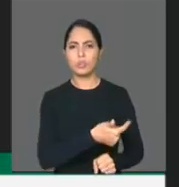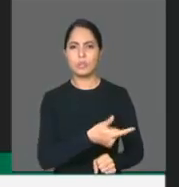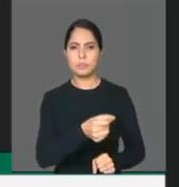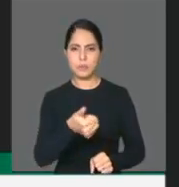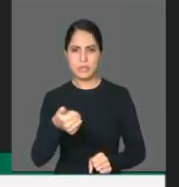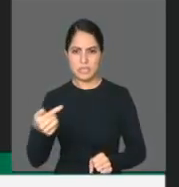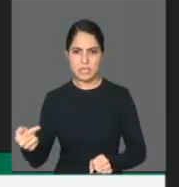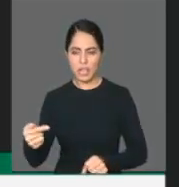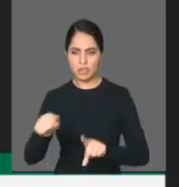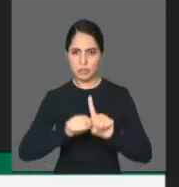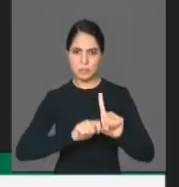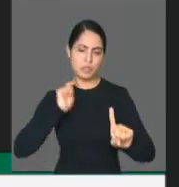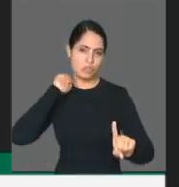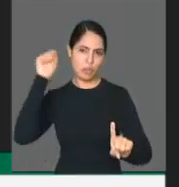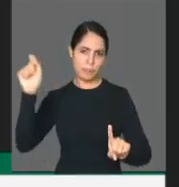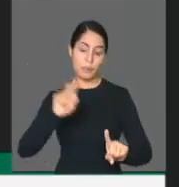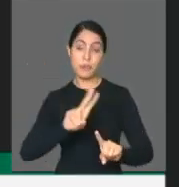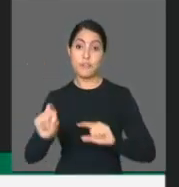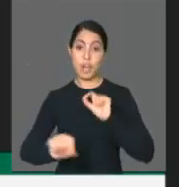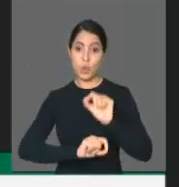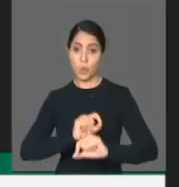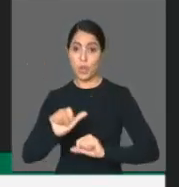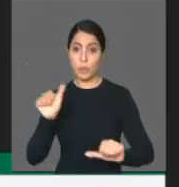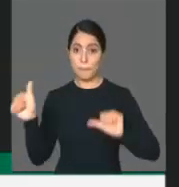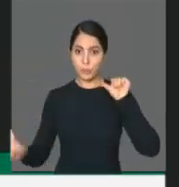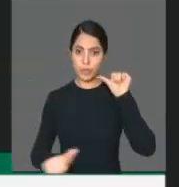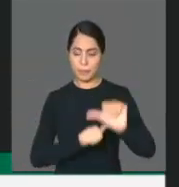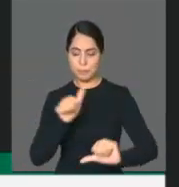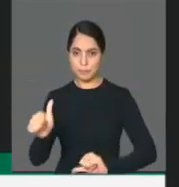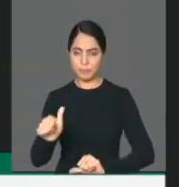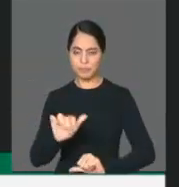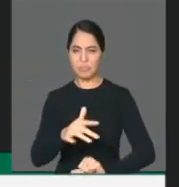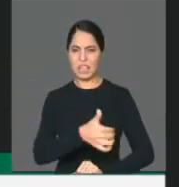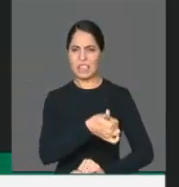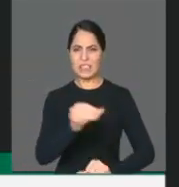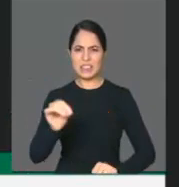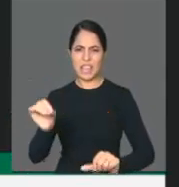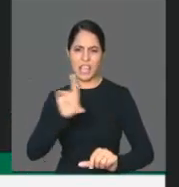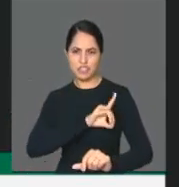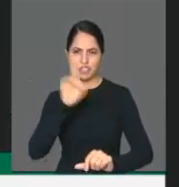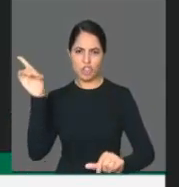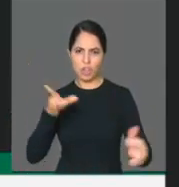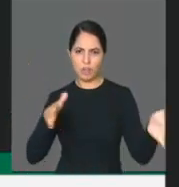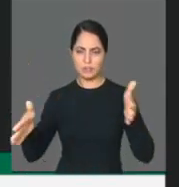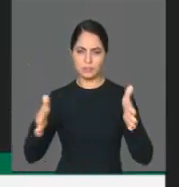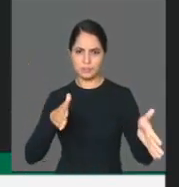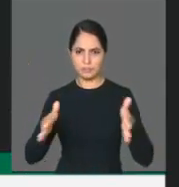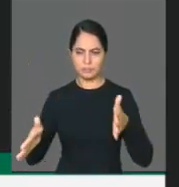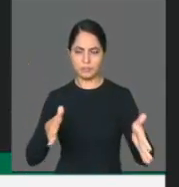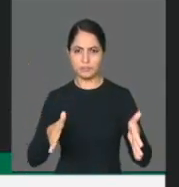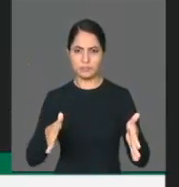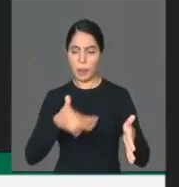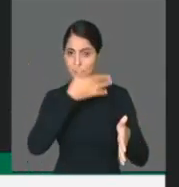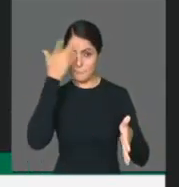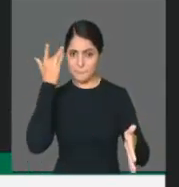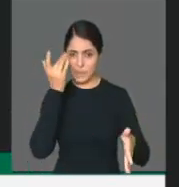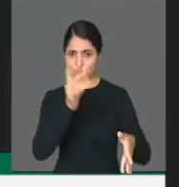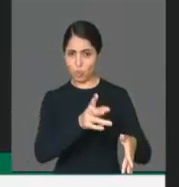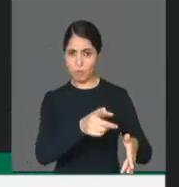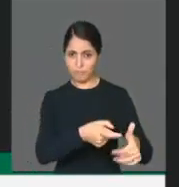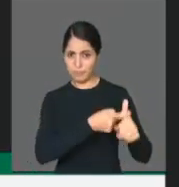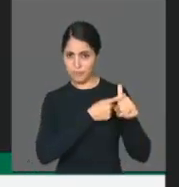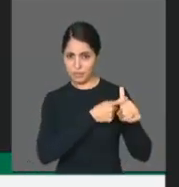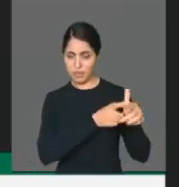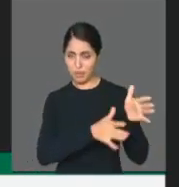vai modificar o prazo que normalmente era de 10 dias para comunicação ao devedor e